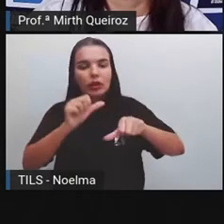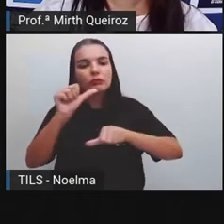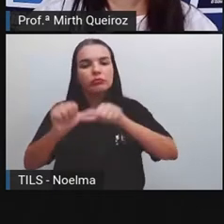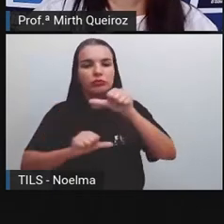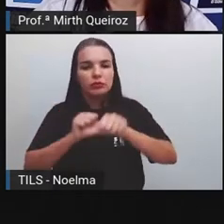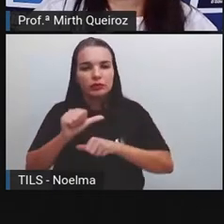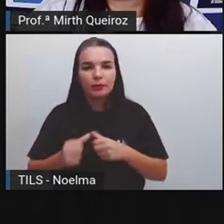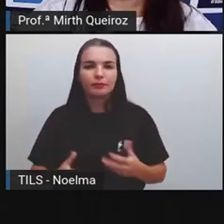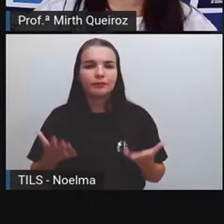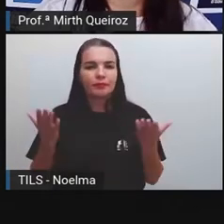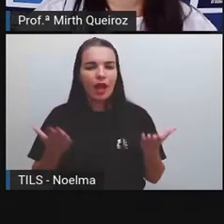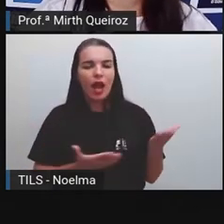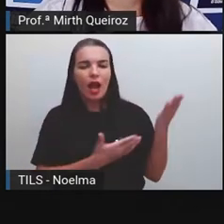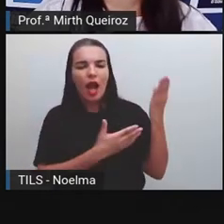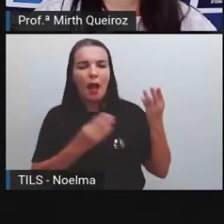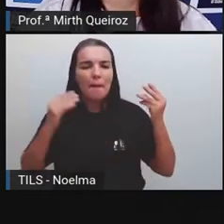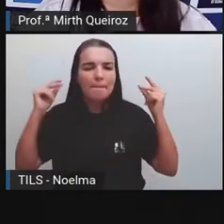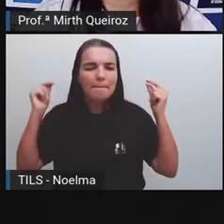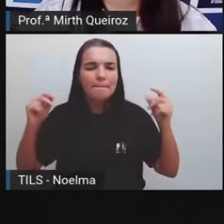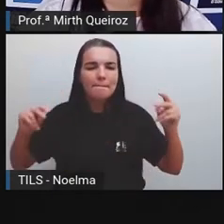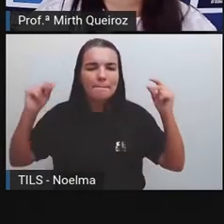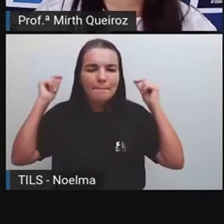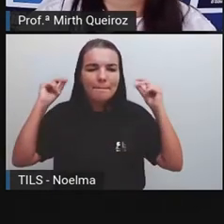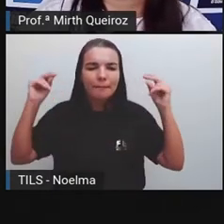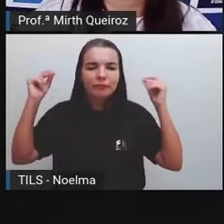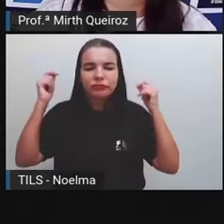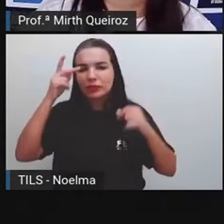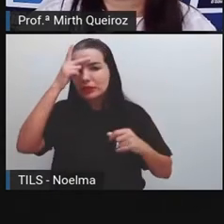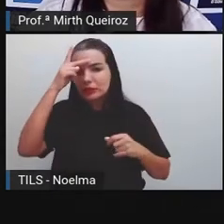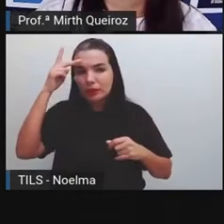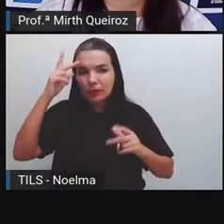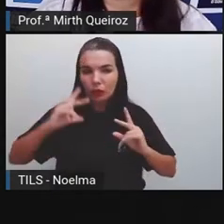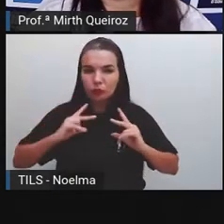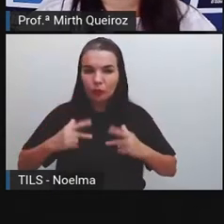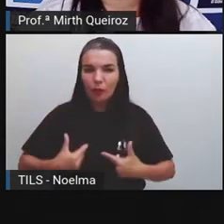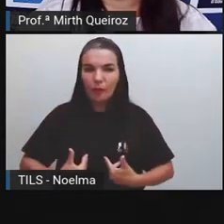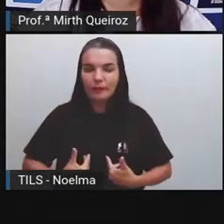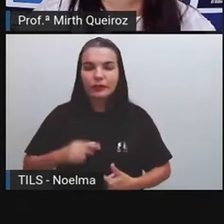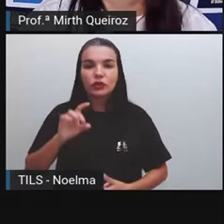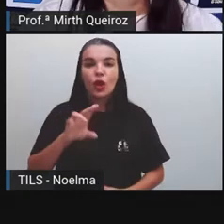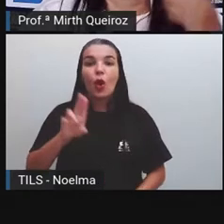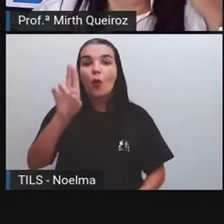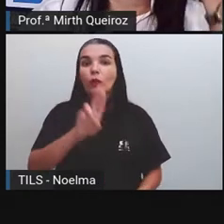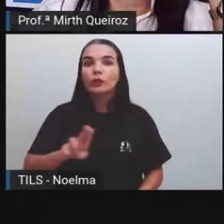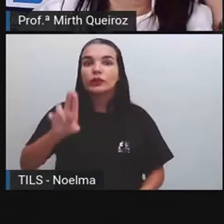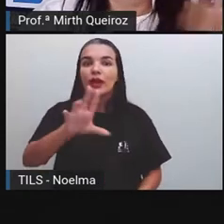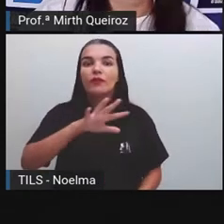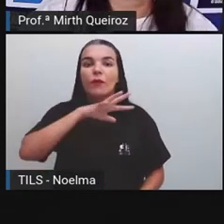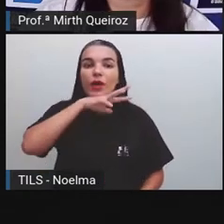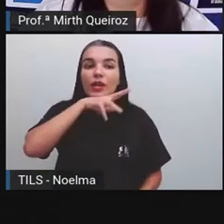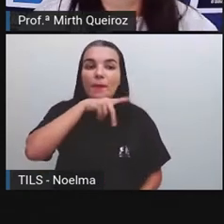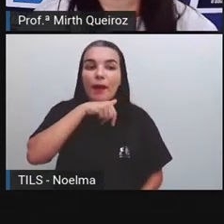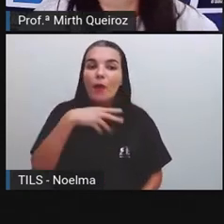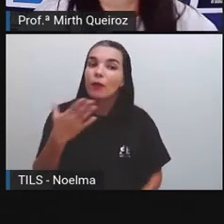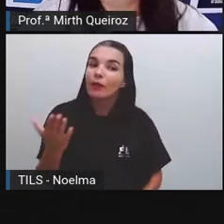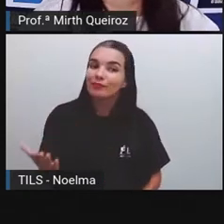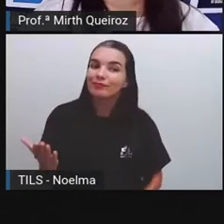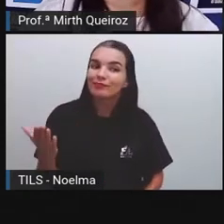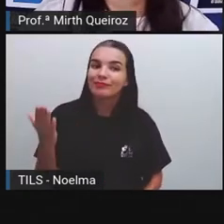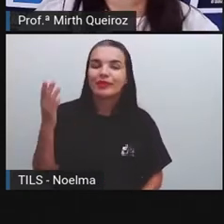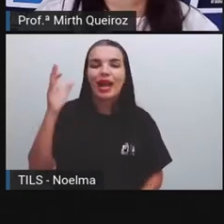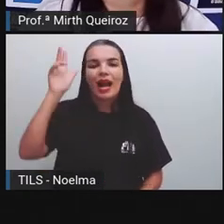Há muito tempo, os seres humanos, eles usavam só os animais, como é o caso do cavalo, né?